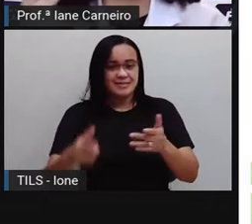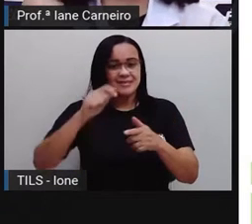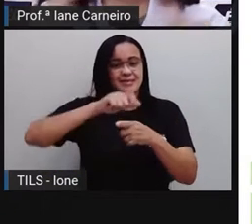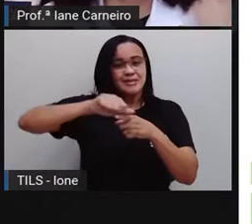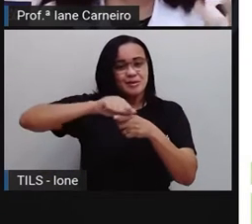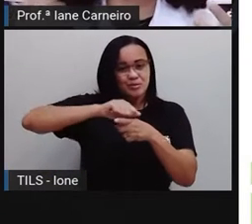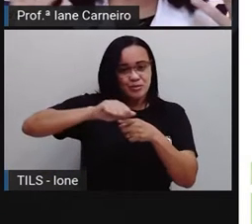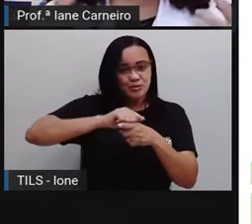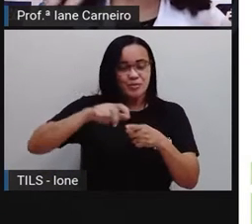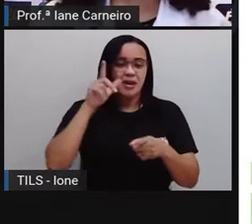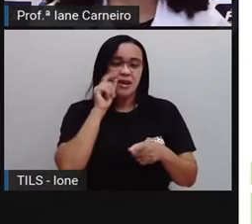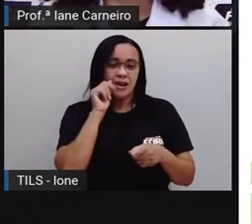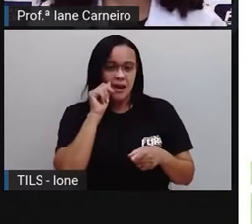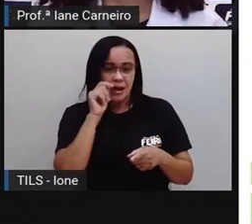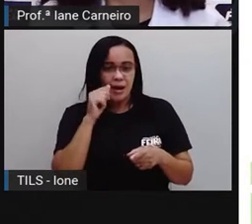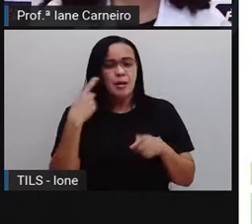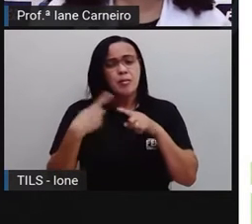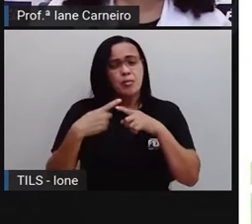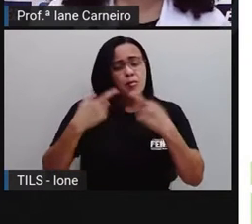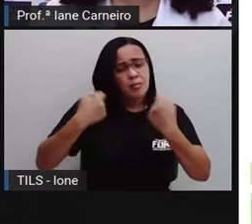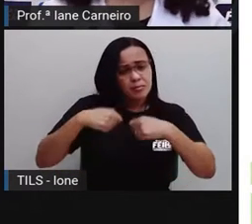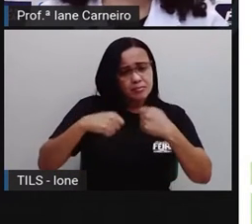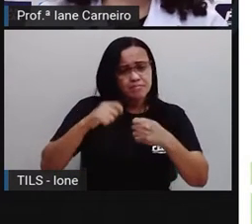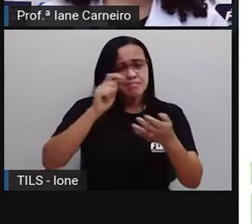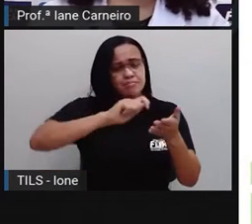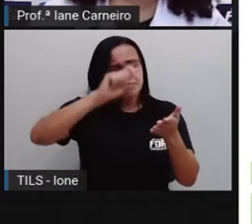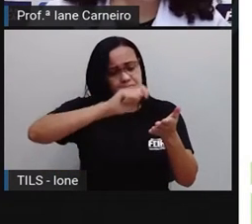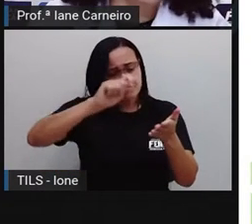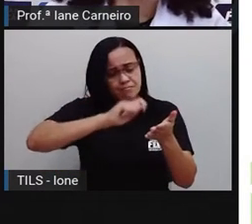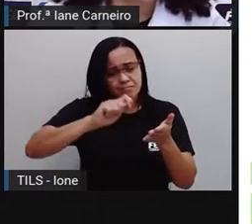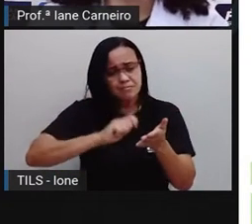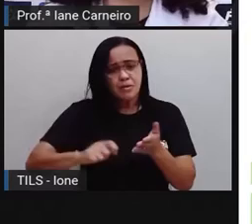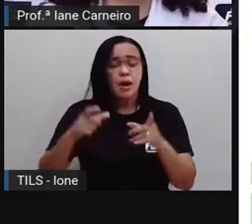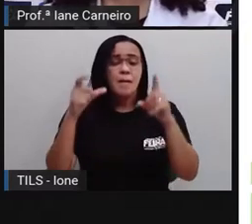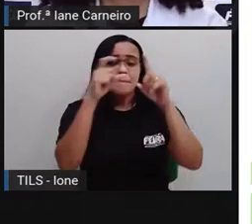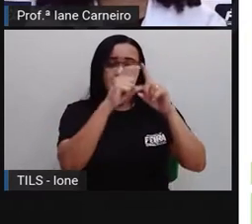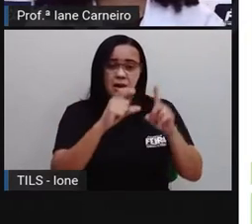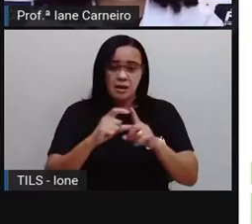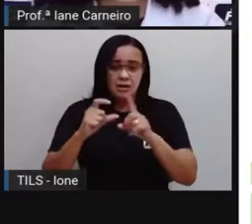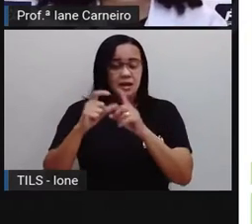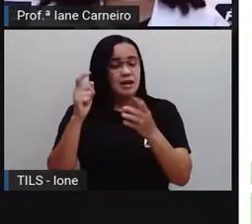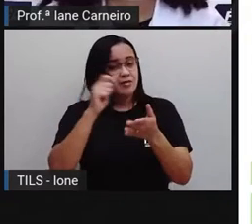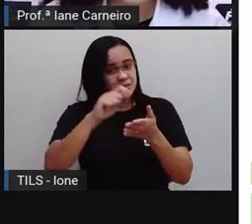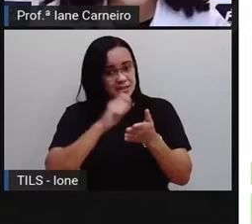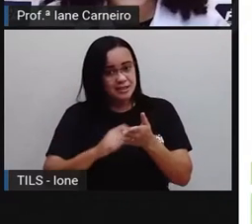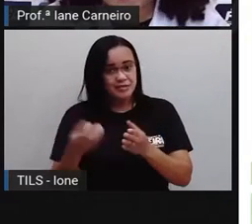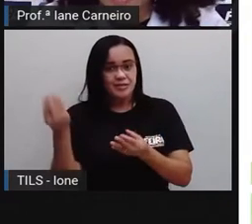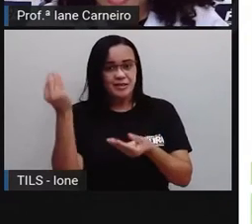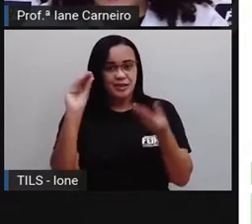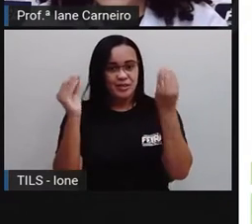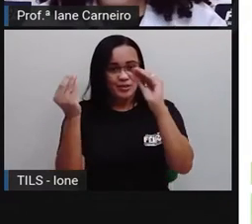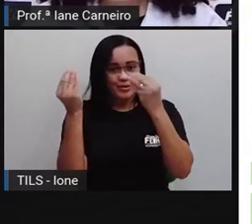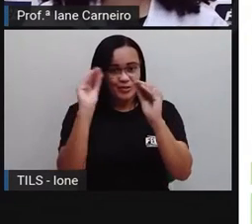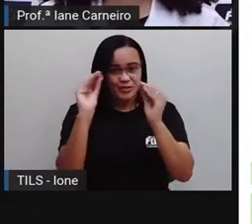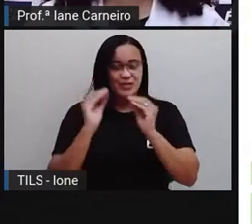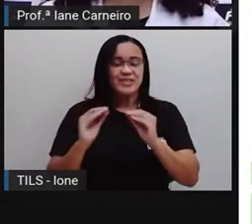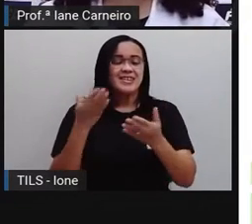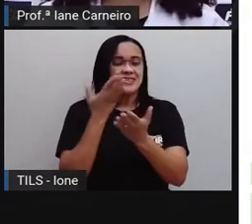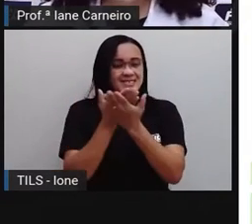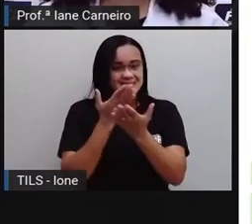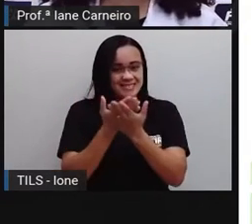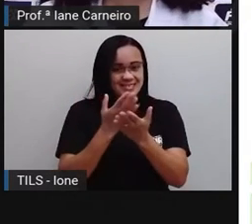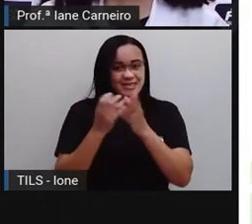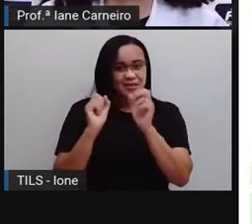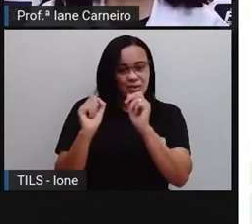atento para você também conseguir fazer a leitura de algumas das palavras que a Paula vai colocar aqui na aula, certo? Então para a gente